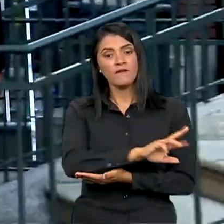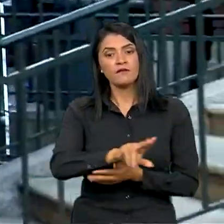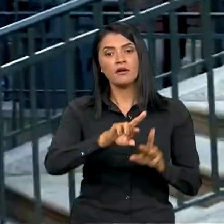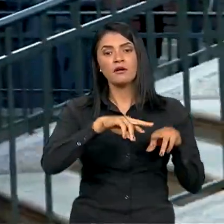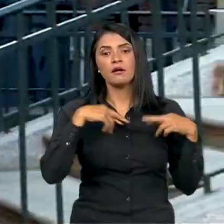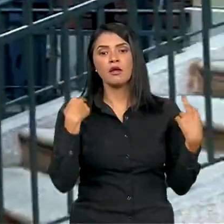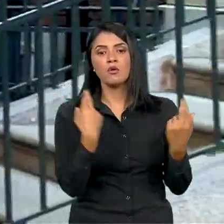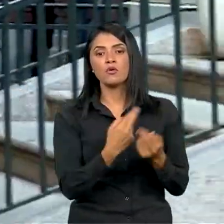reuniões bilaterais.